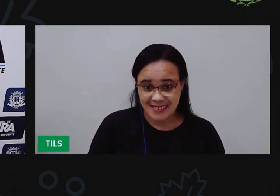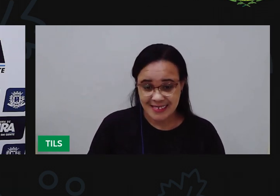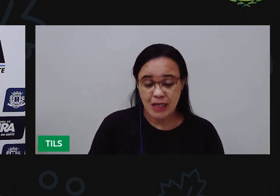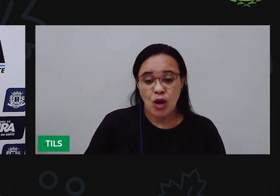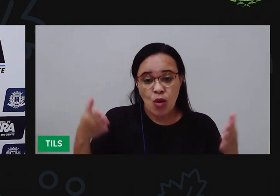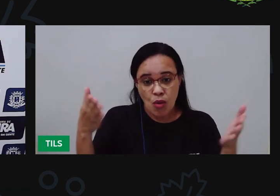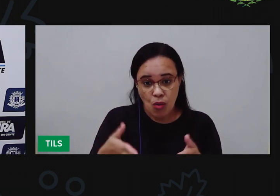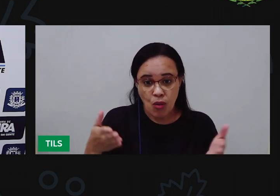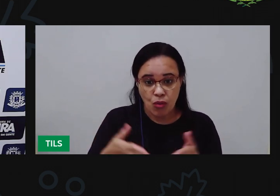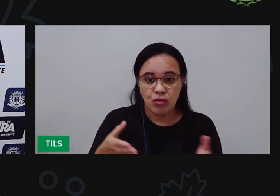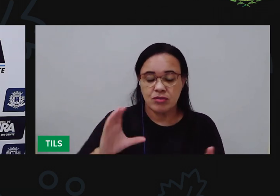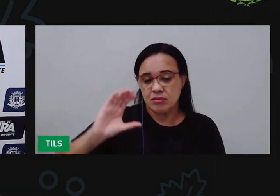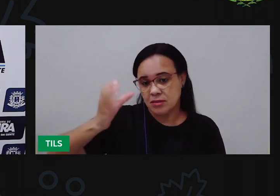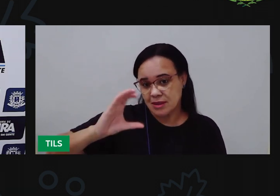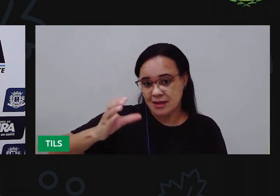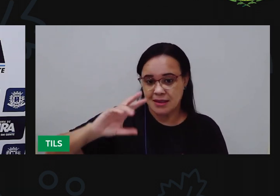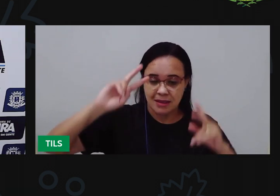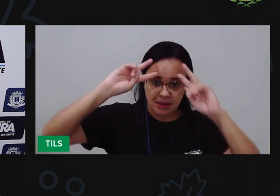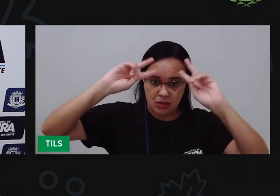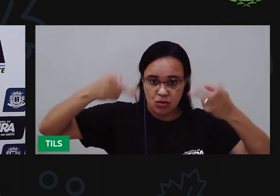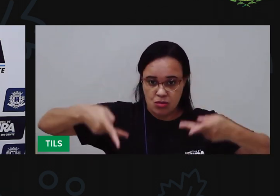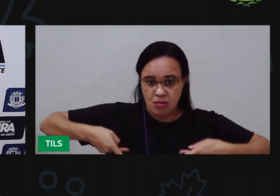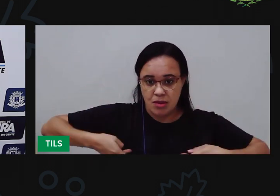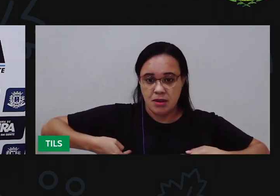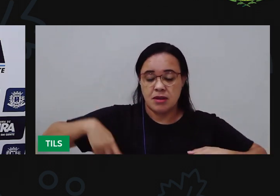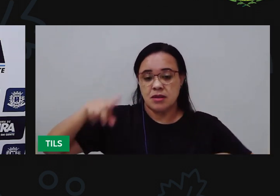De ciências humanas Nós vimos